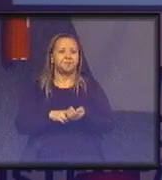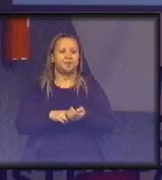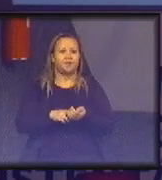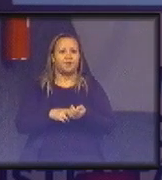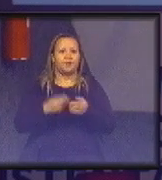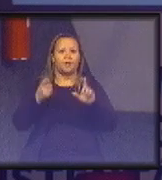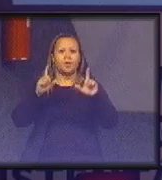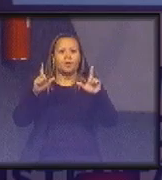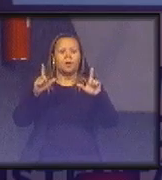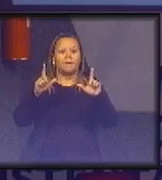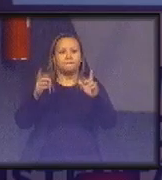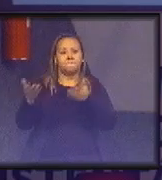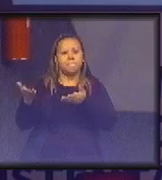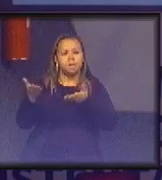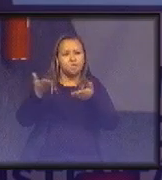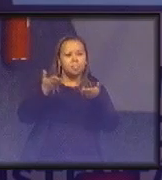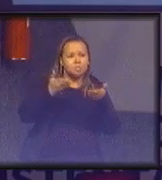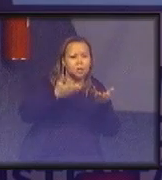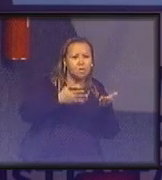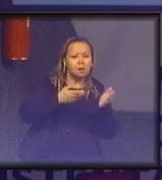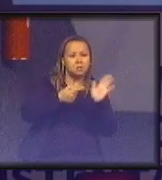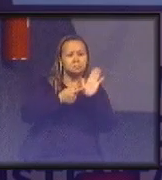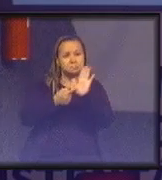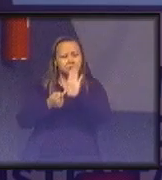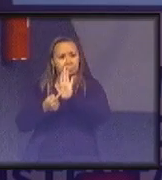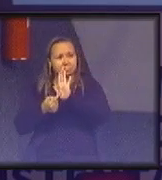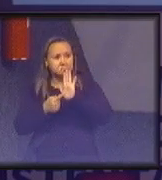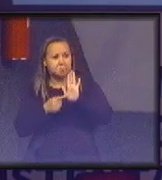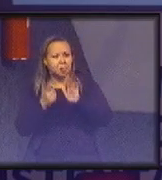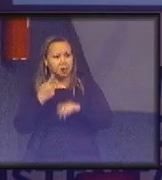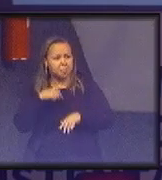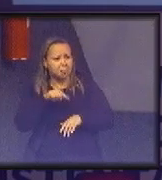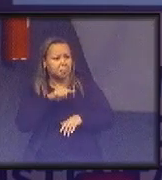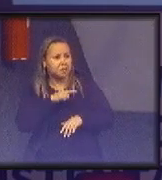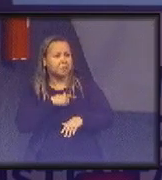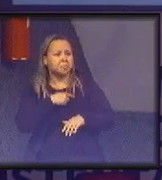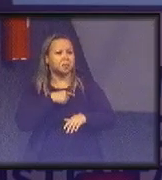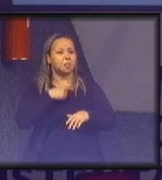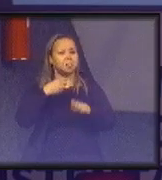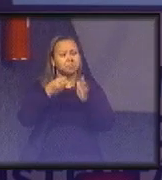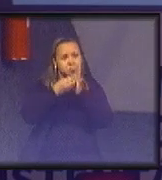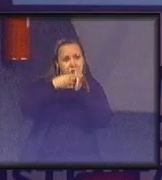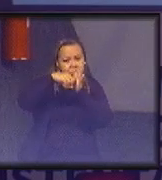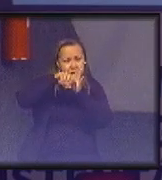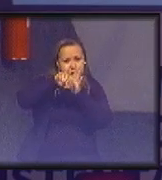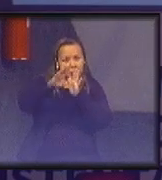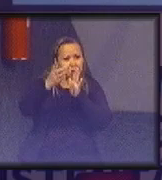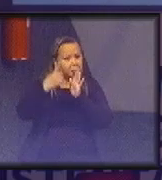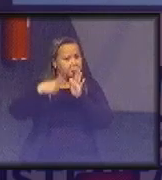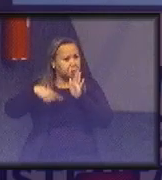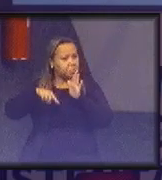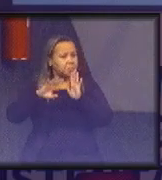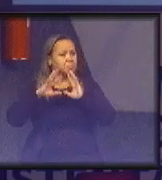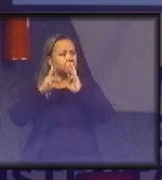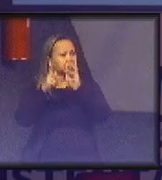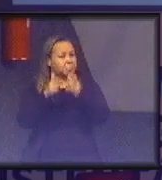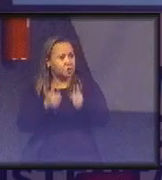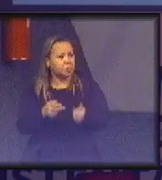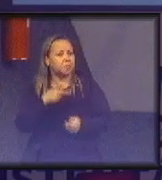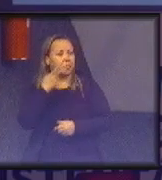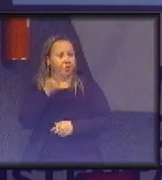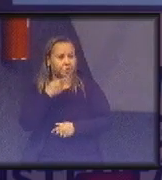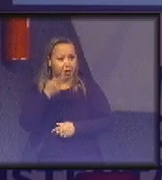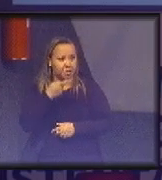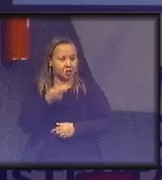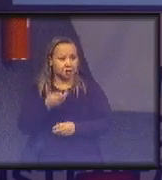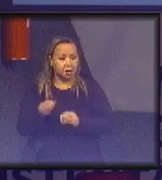aí ele traz todas essas linhas que a gente passou aqui, todos esses indicadores que foram mencionados. Ao clicar